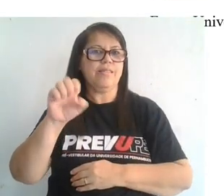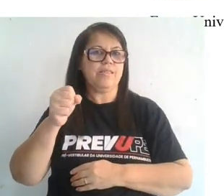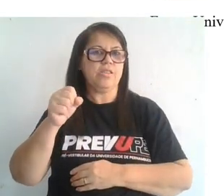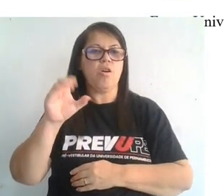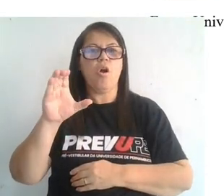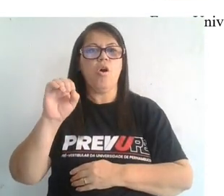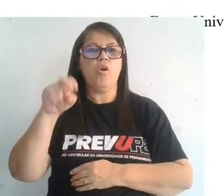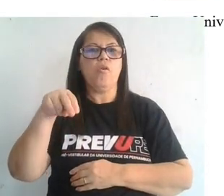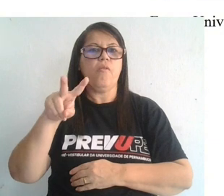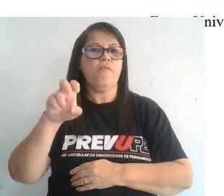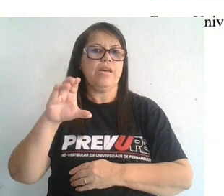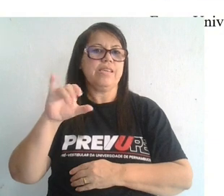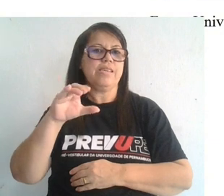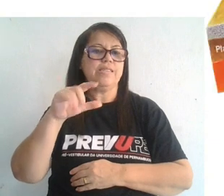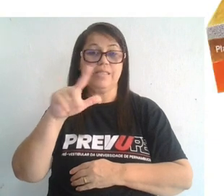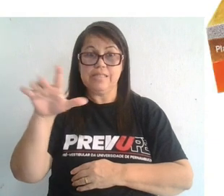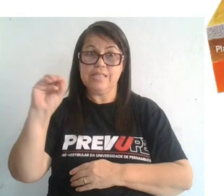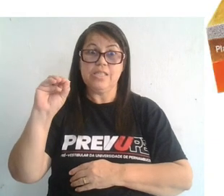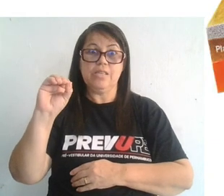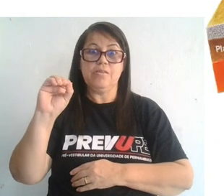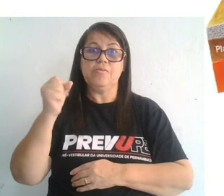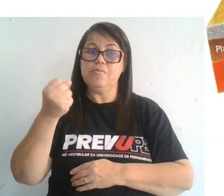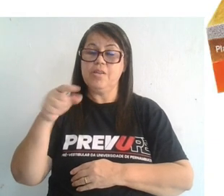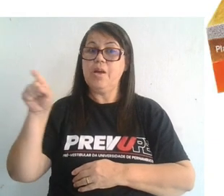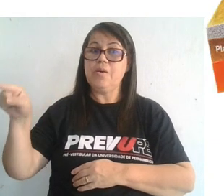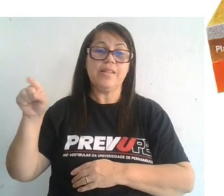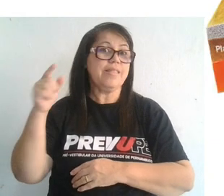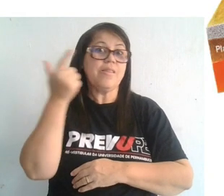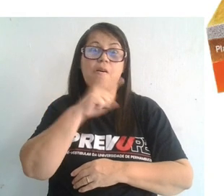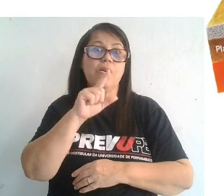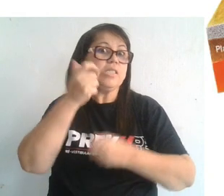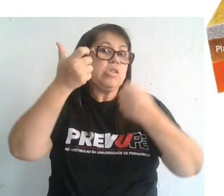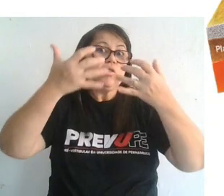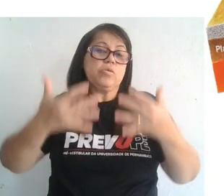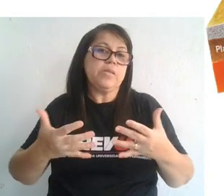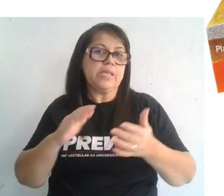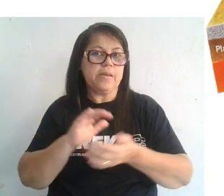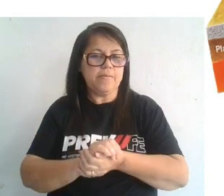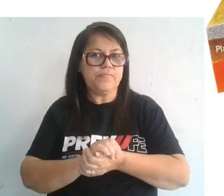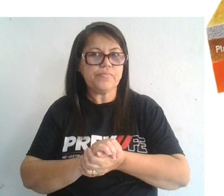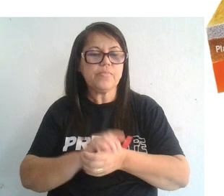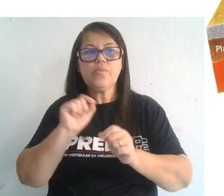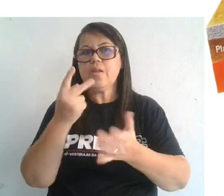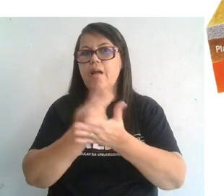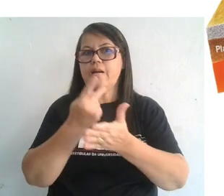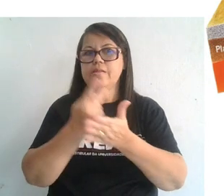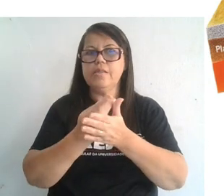o Wegener não conseguiu explicar na sua teoria. limite de placa agora. Ora, essa placa se afasta,